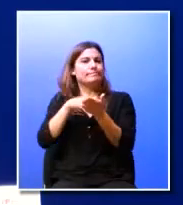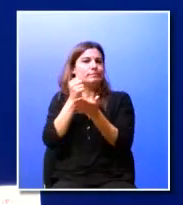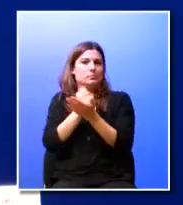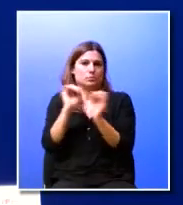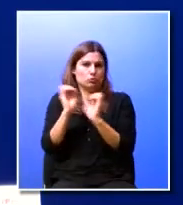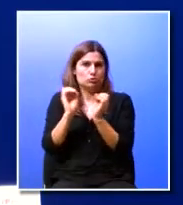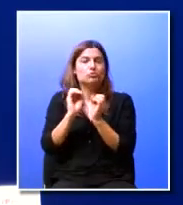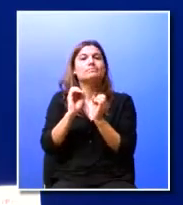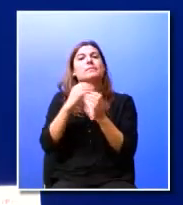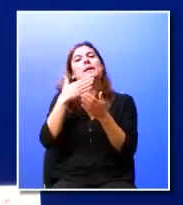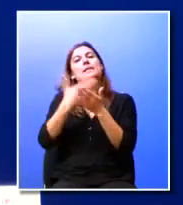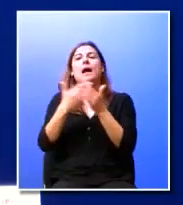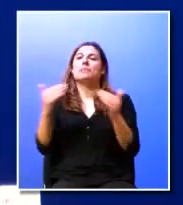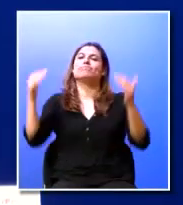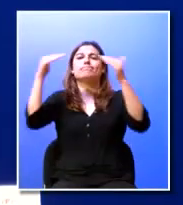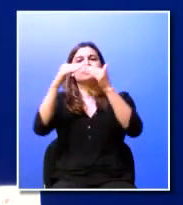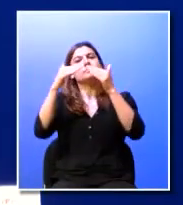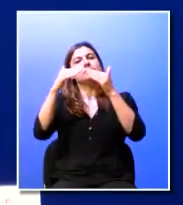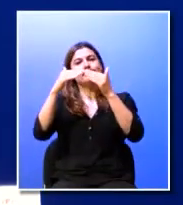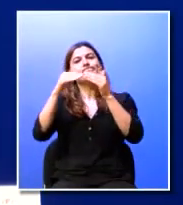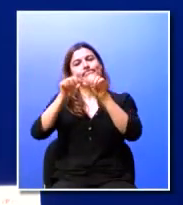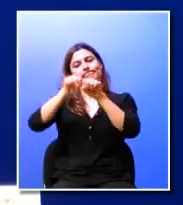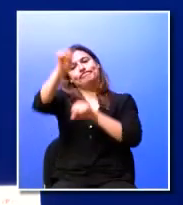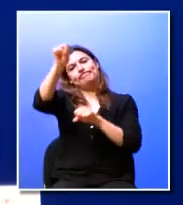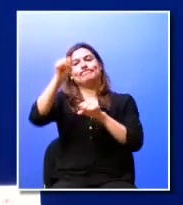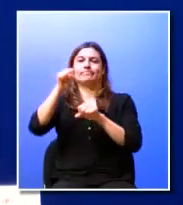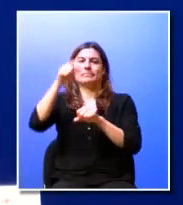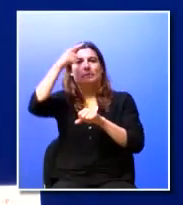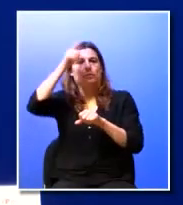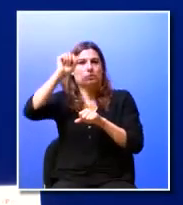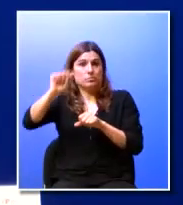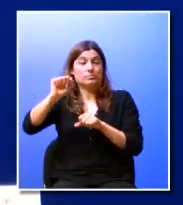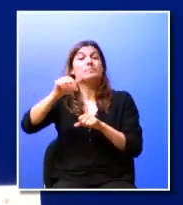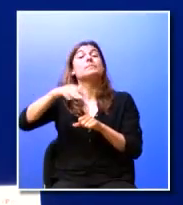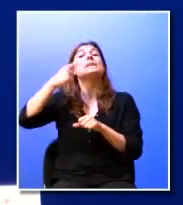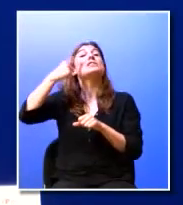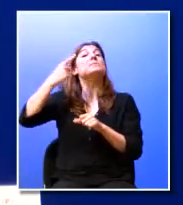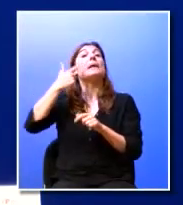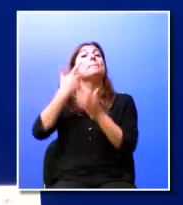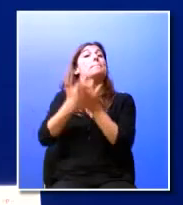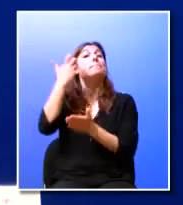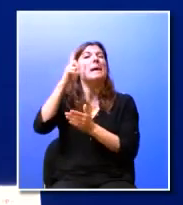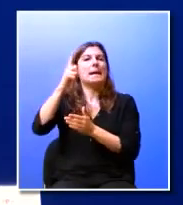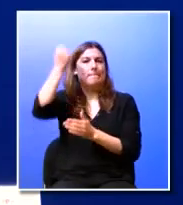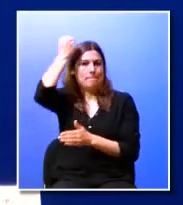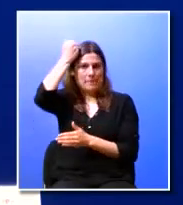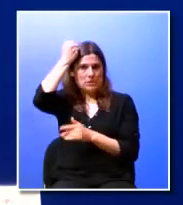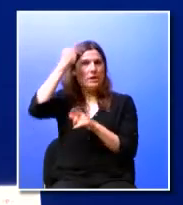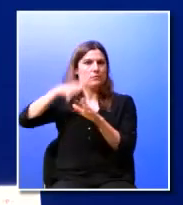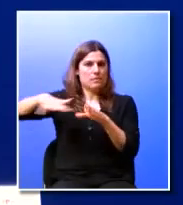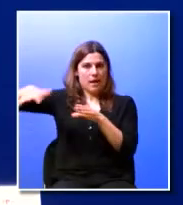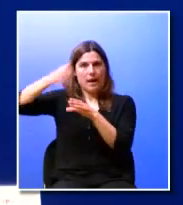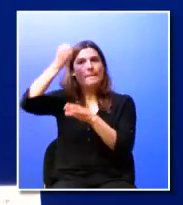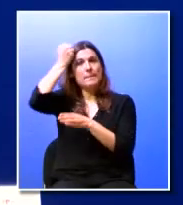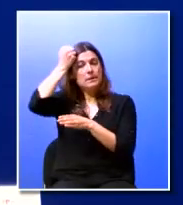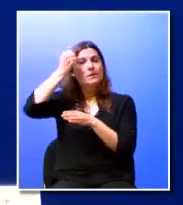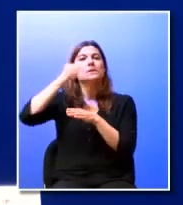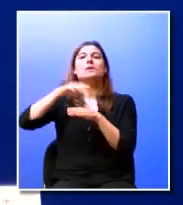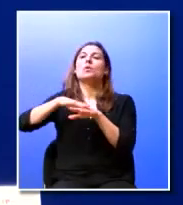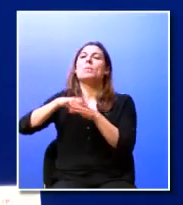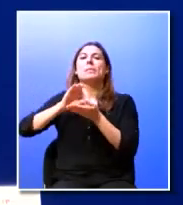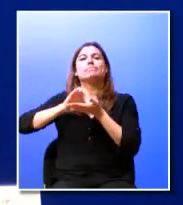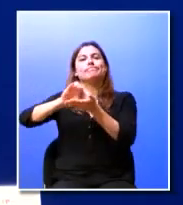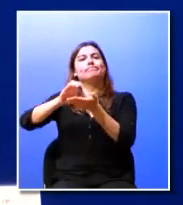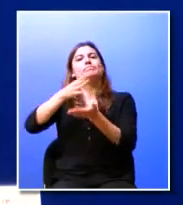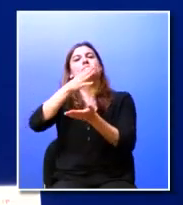adquirindo o grau em especial ao nível dos mestrados não concluem as suas dissertações